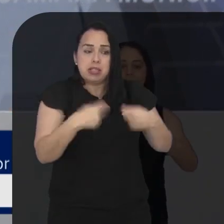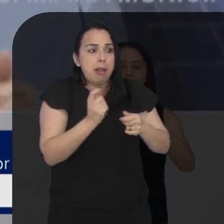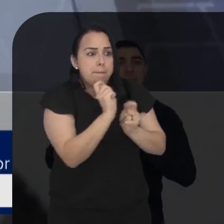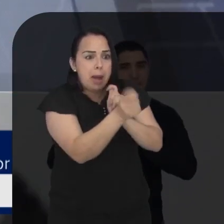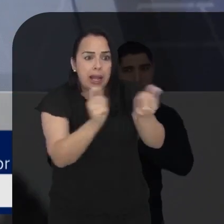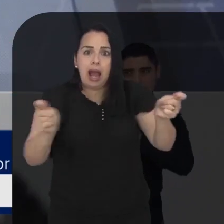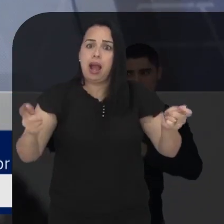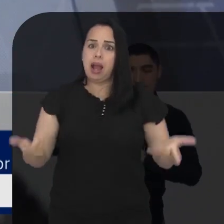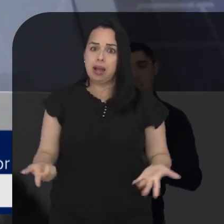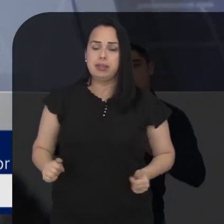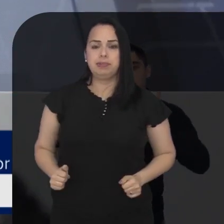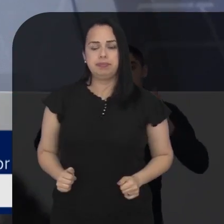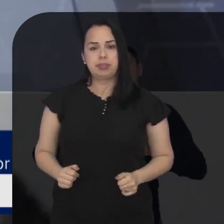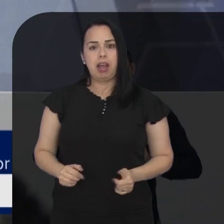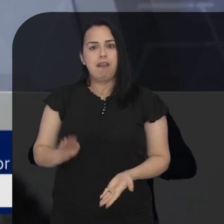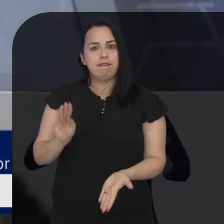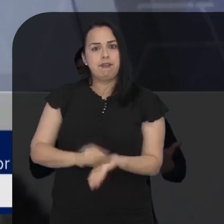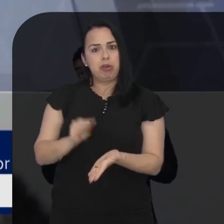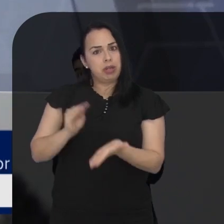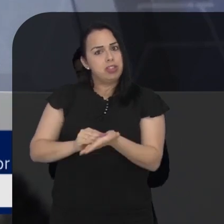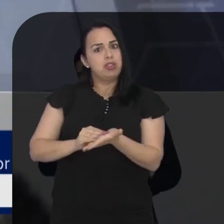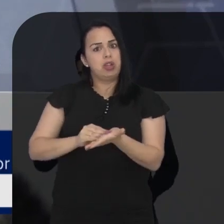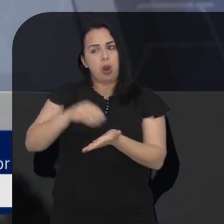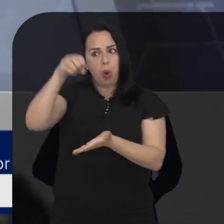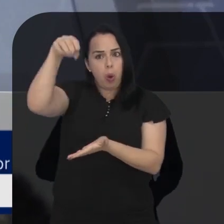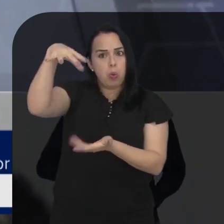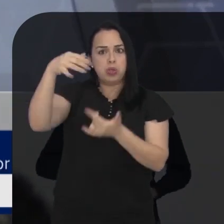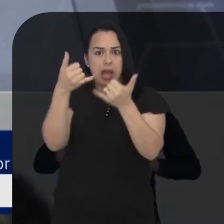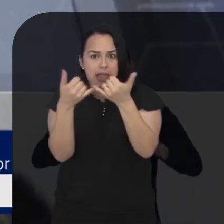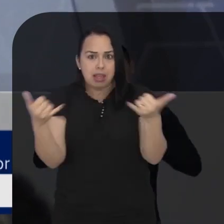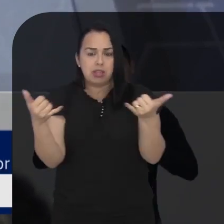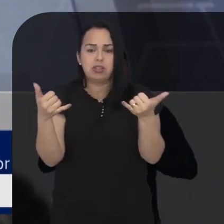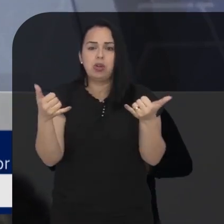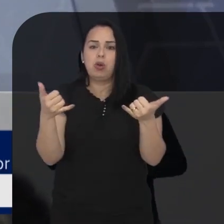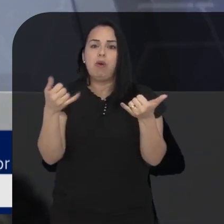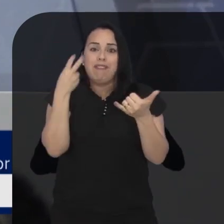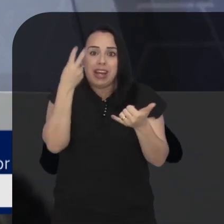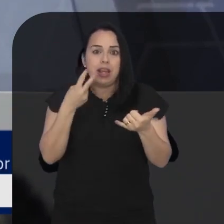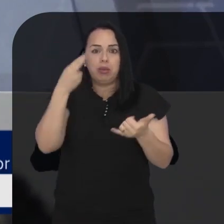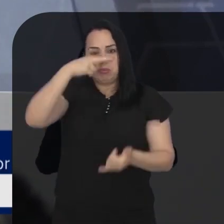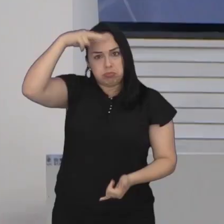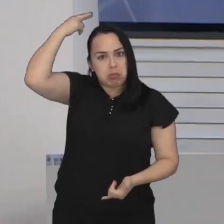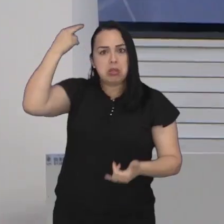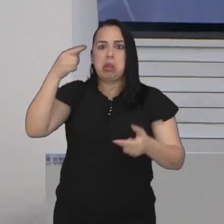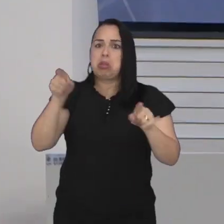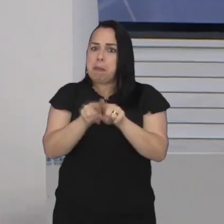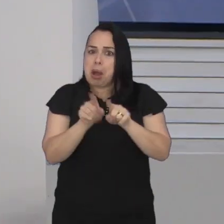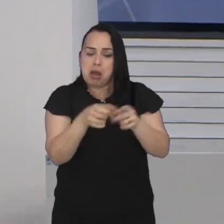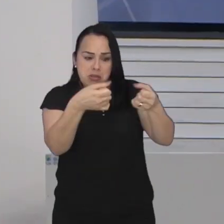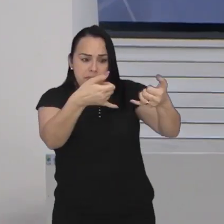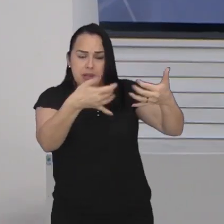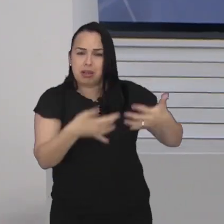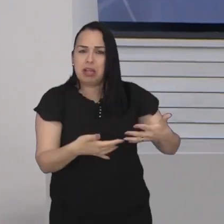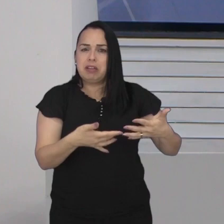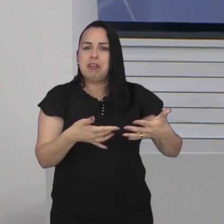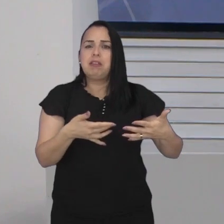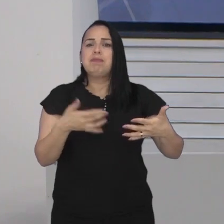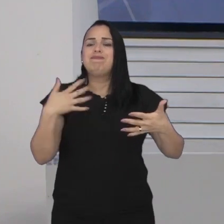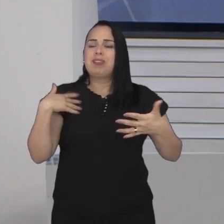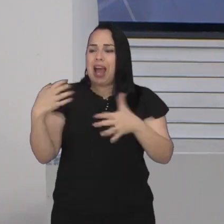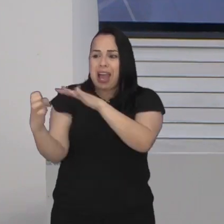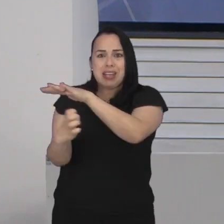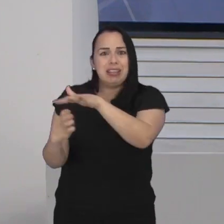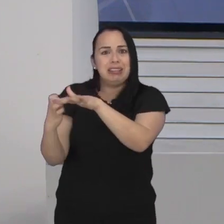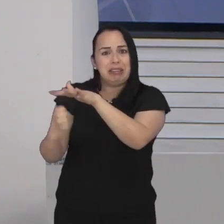custos. Os problemas de falta de energia também foram levantados pelo vereador Robertinho da Padaria. Ele criticou a demora